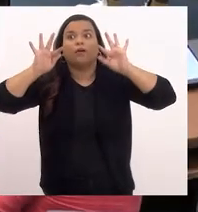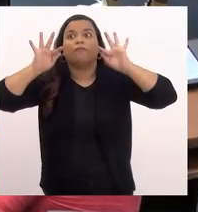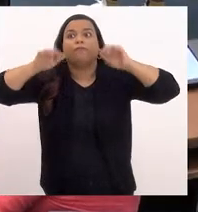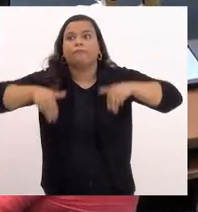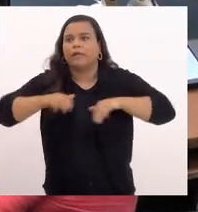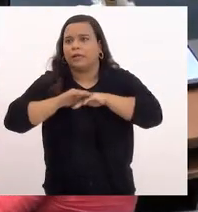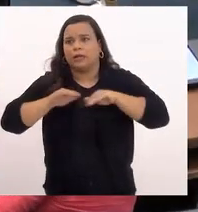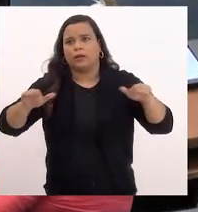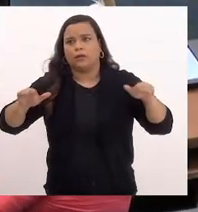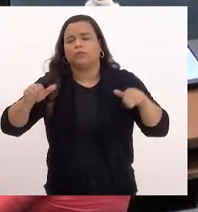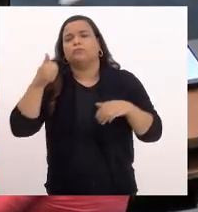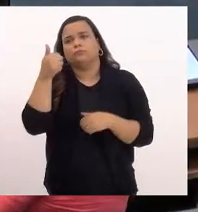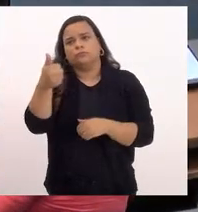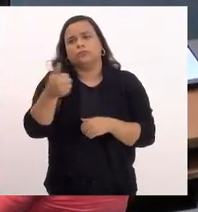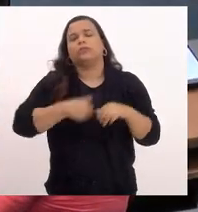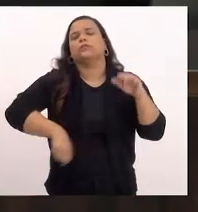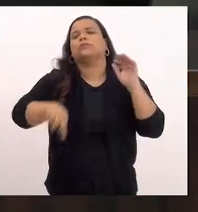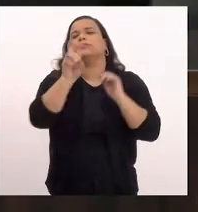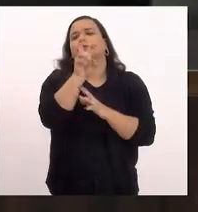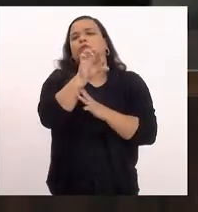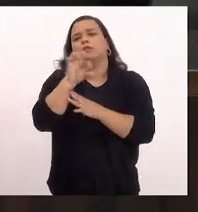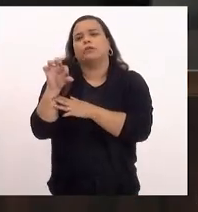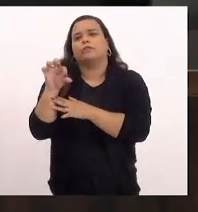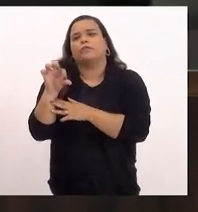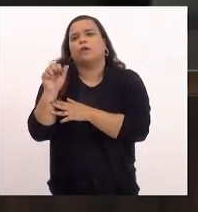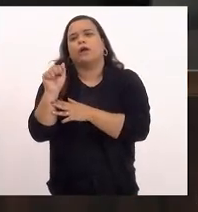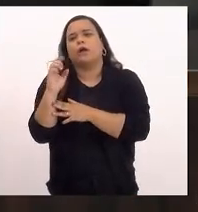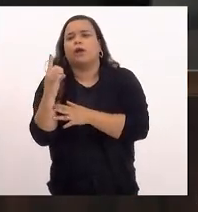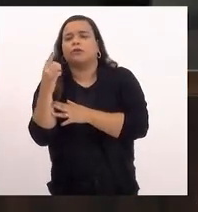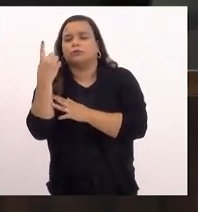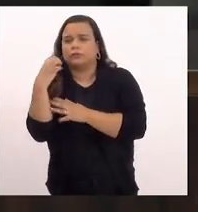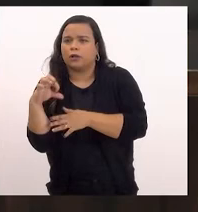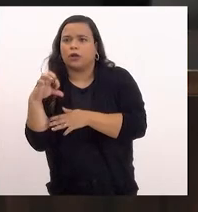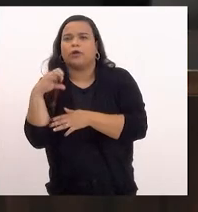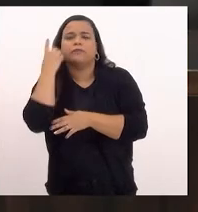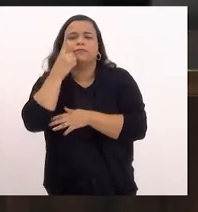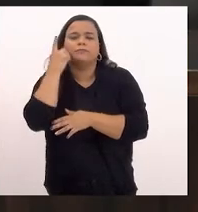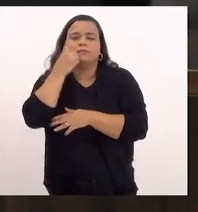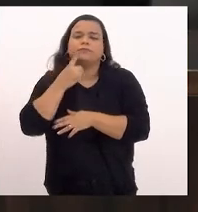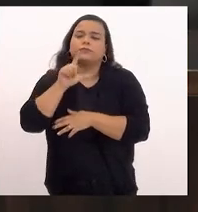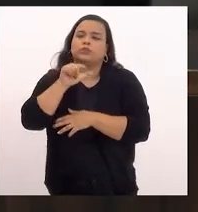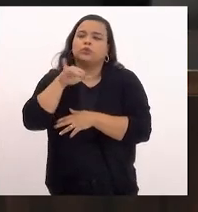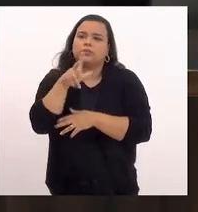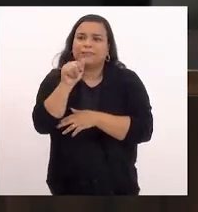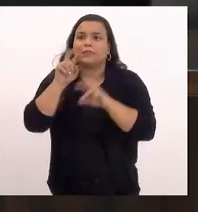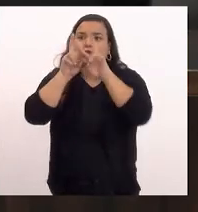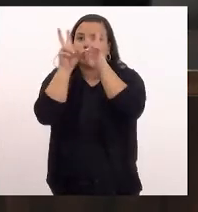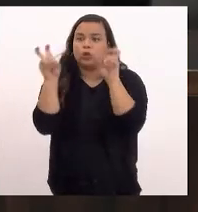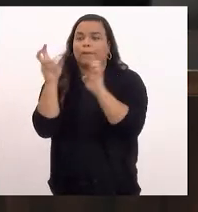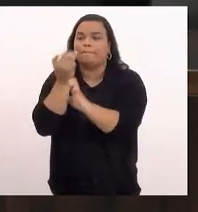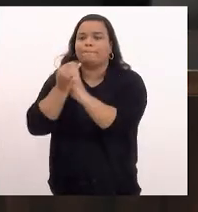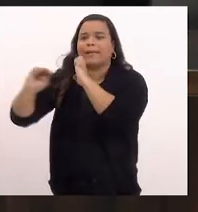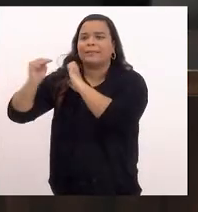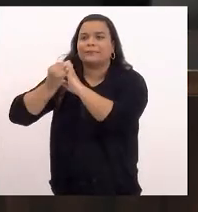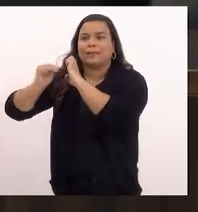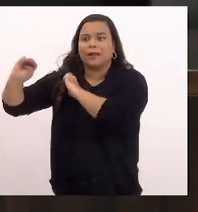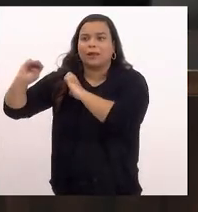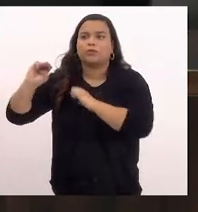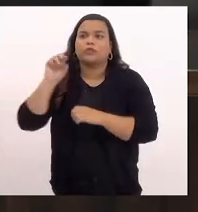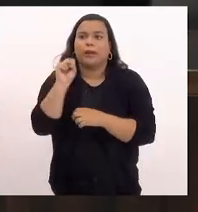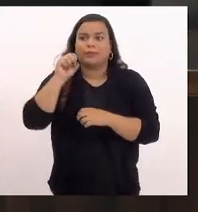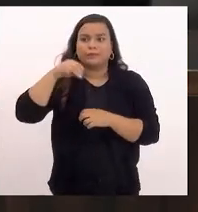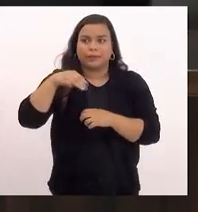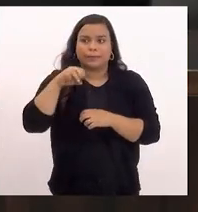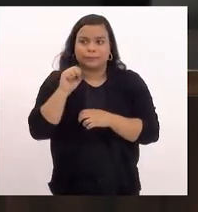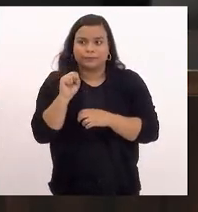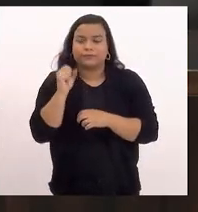projeto de 599-A de 19, de autoria do deputado Alucinha, dispõe sobre o envio de mensagens de SMS pelas operadoras